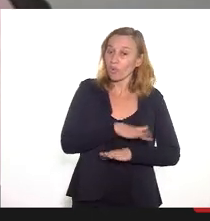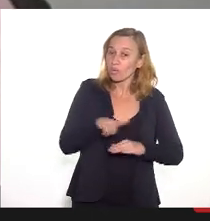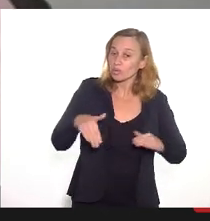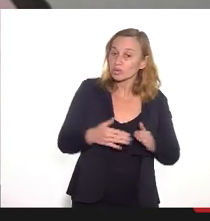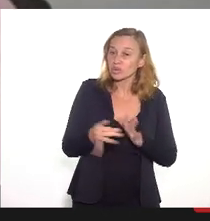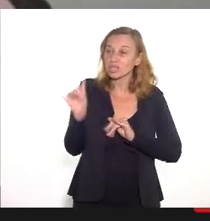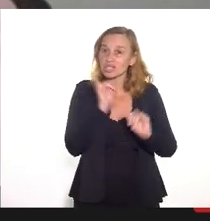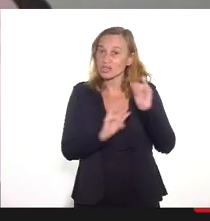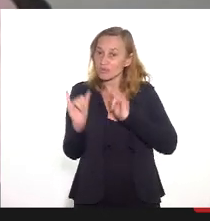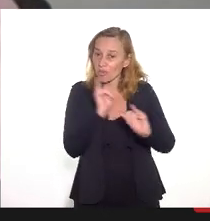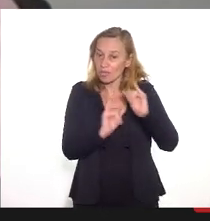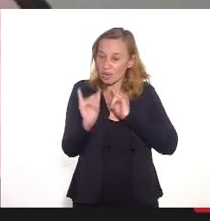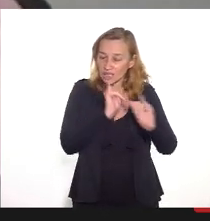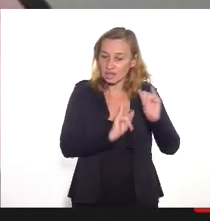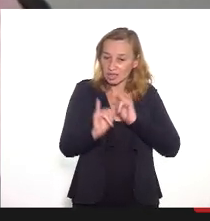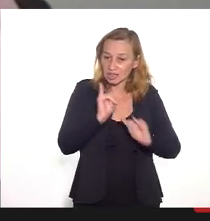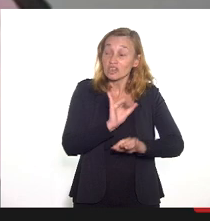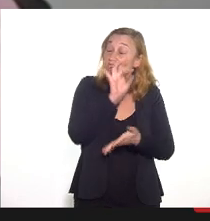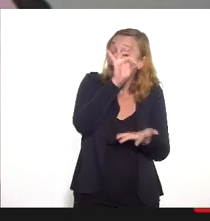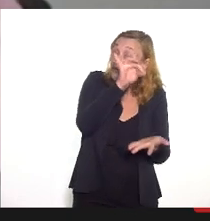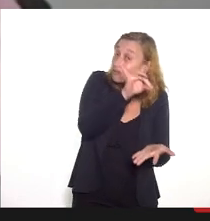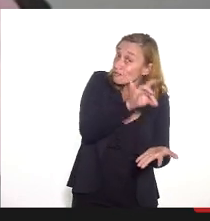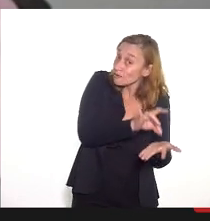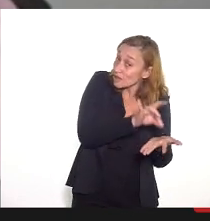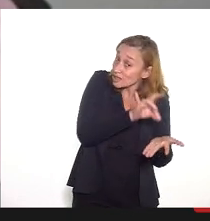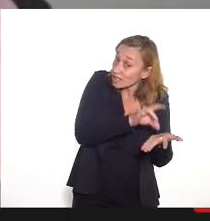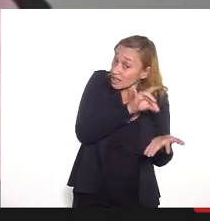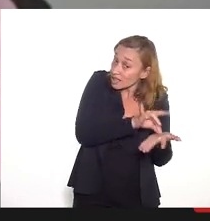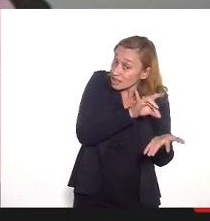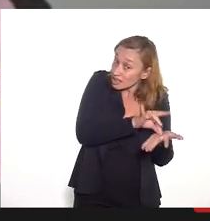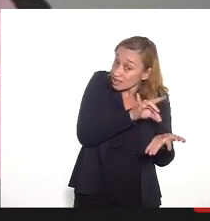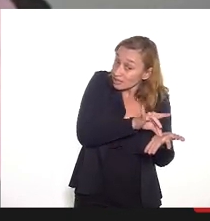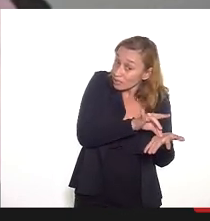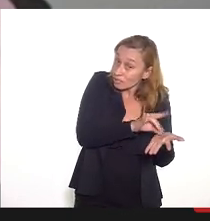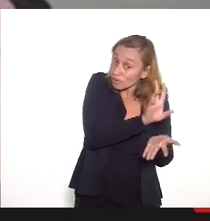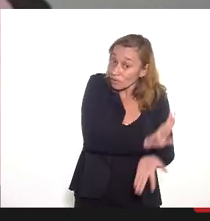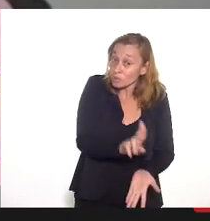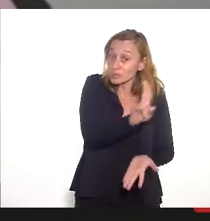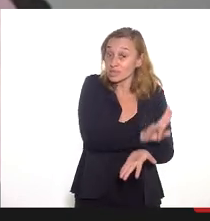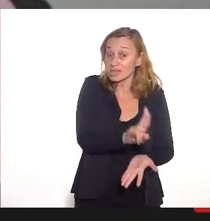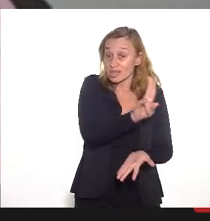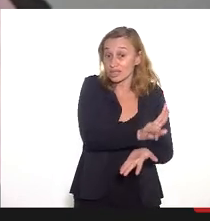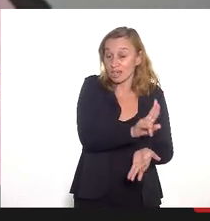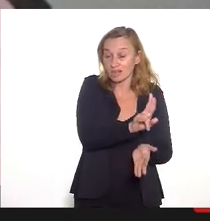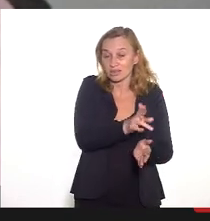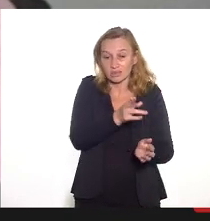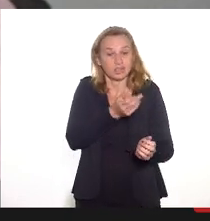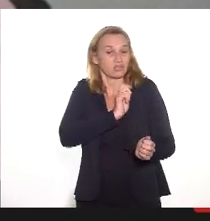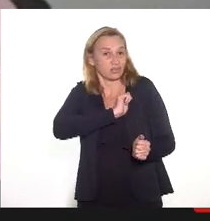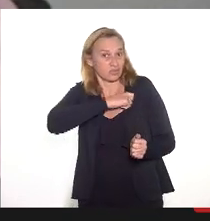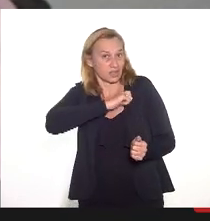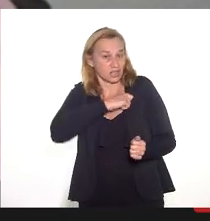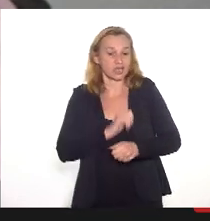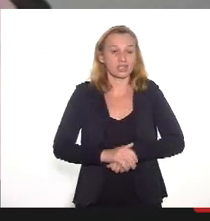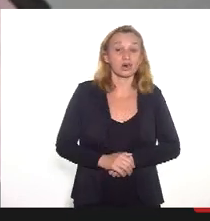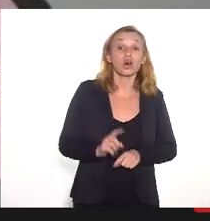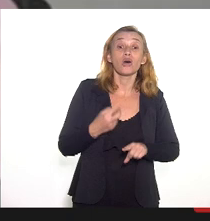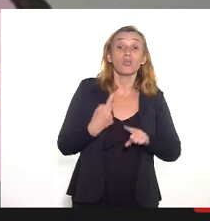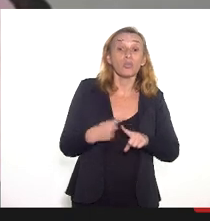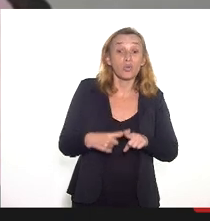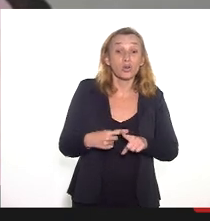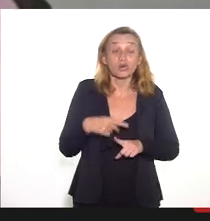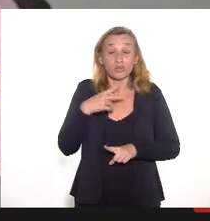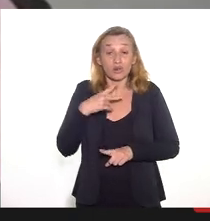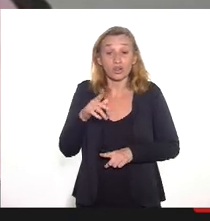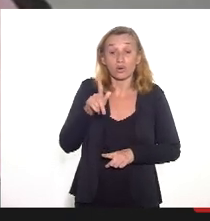as informações do que realmente foi glosado através da fiscalização. E por que eu estou dizendo que foi